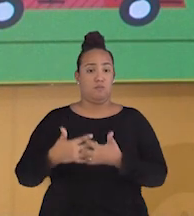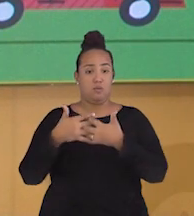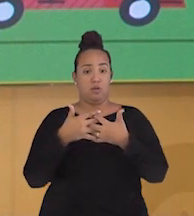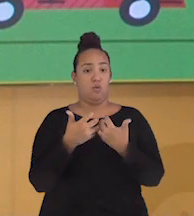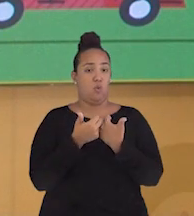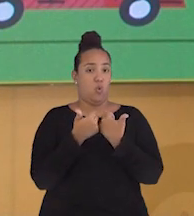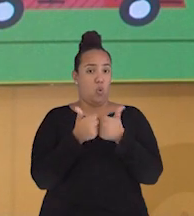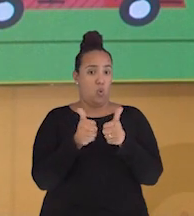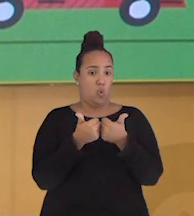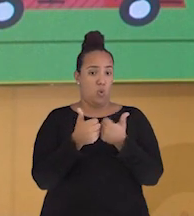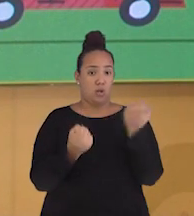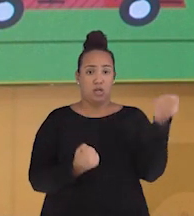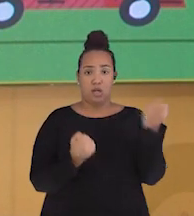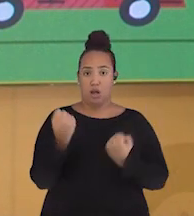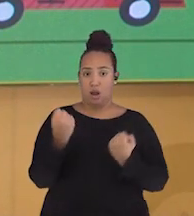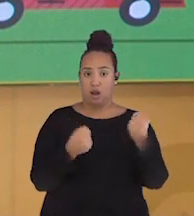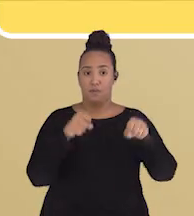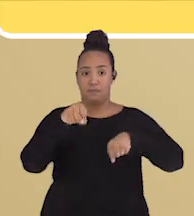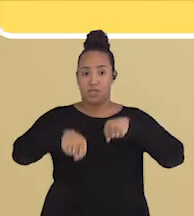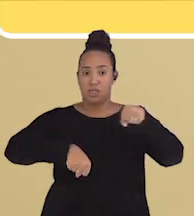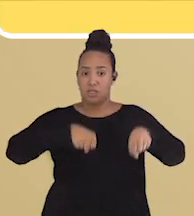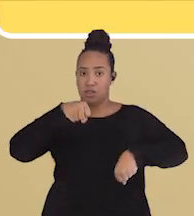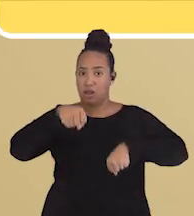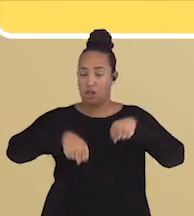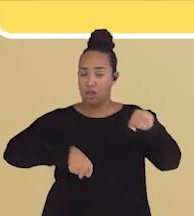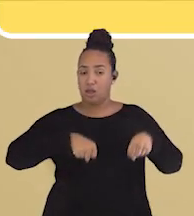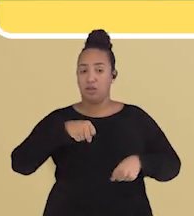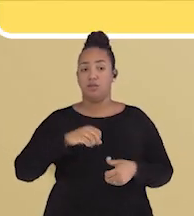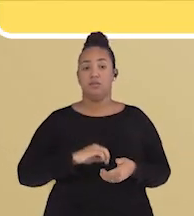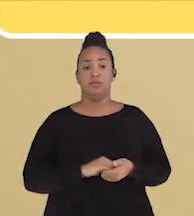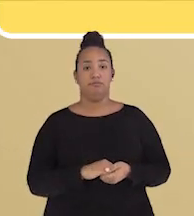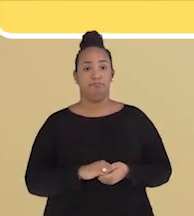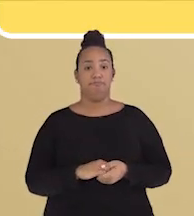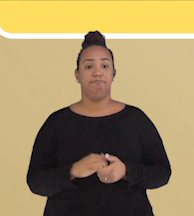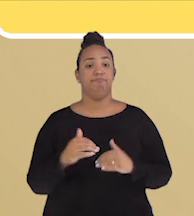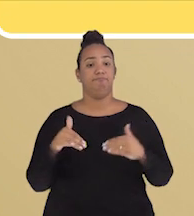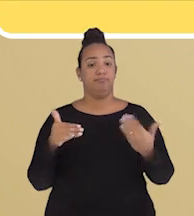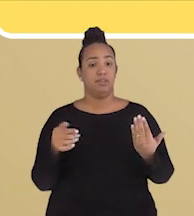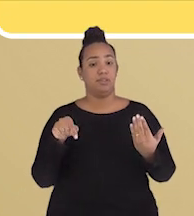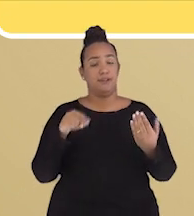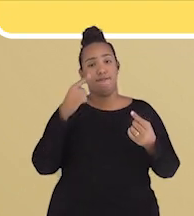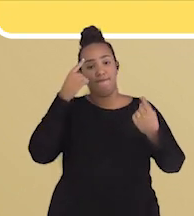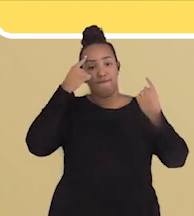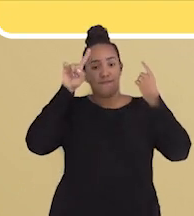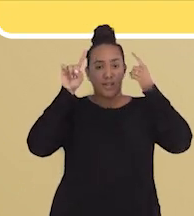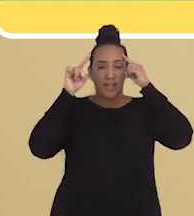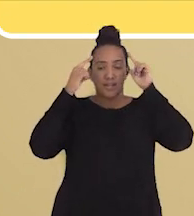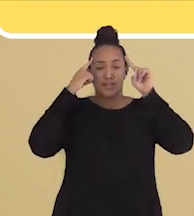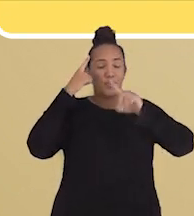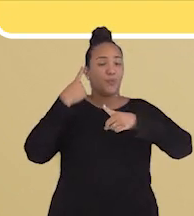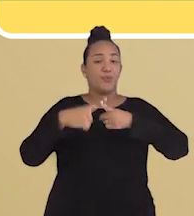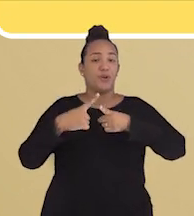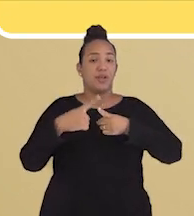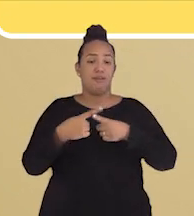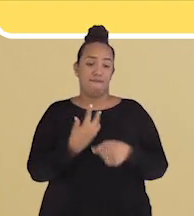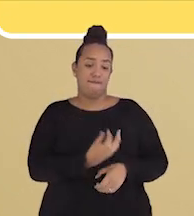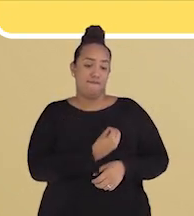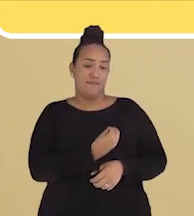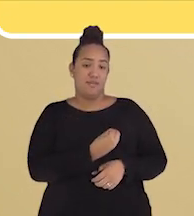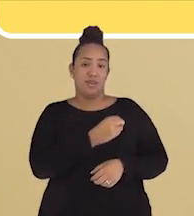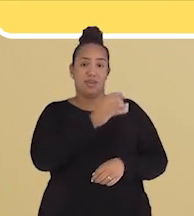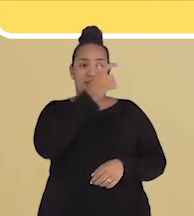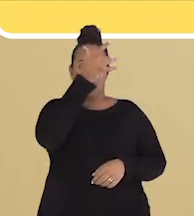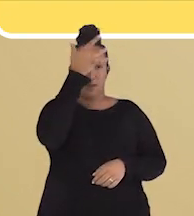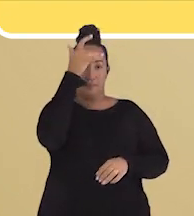ônibus, bicicletas e os carros. Os meios de transporte foram inventados para melhorar a vida das pessoas e